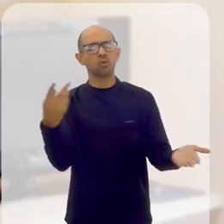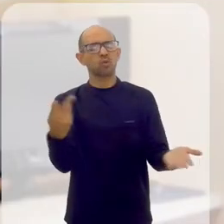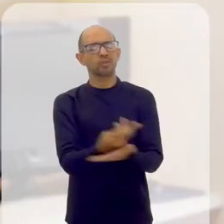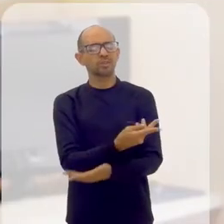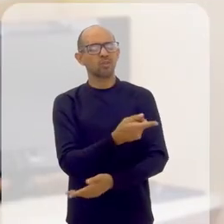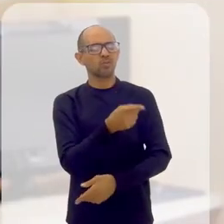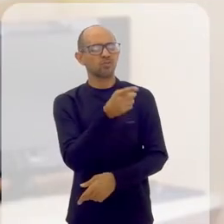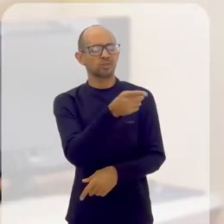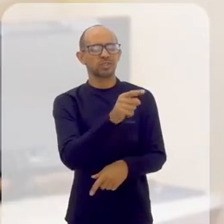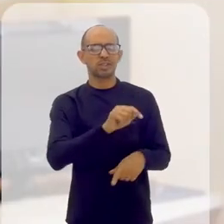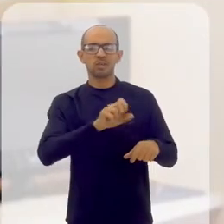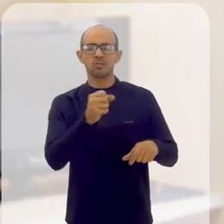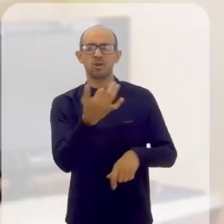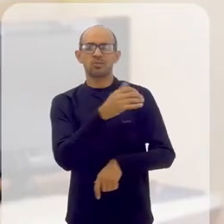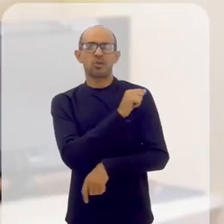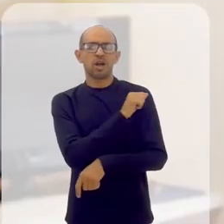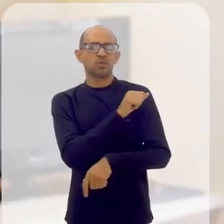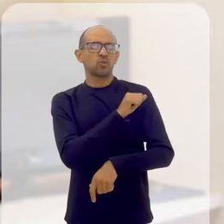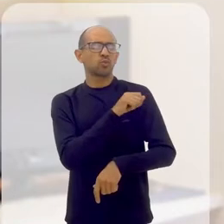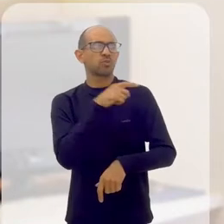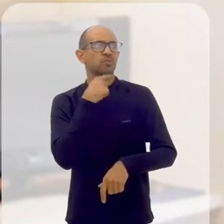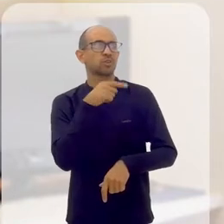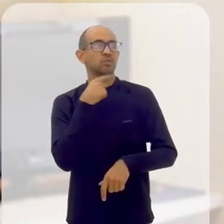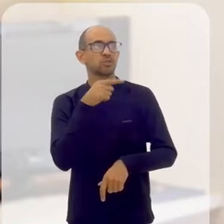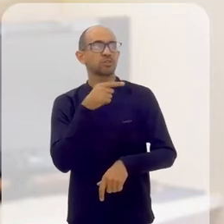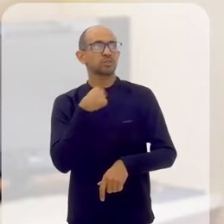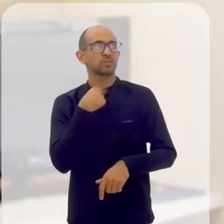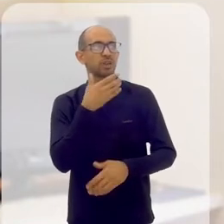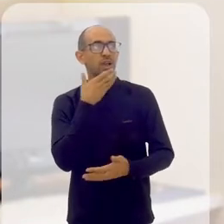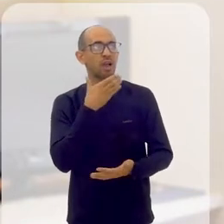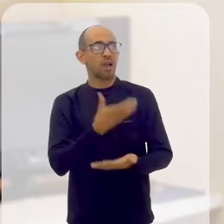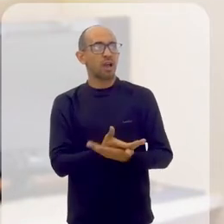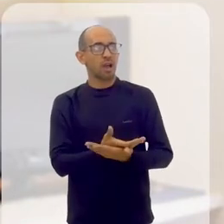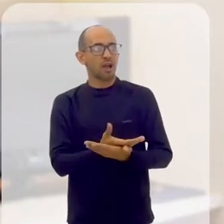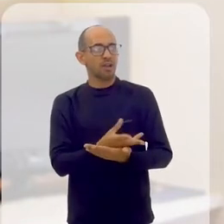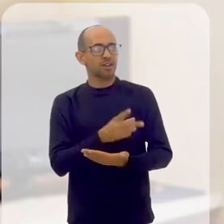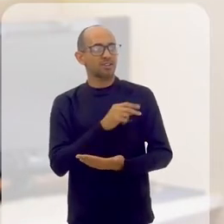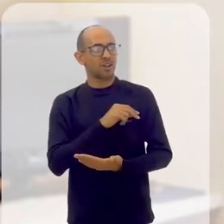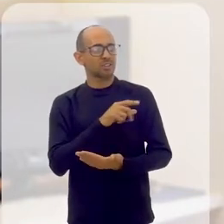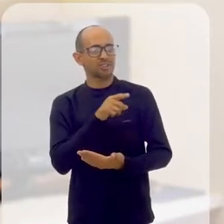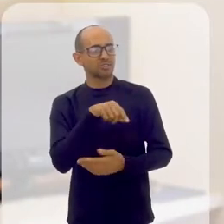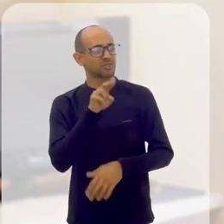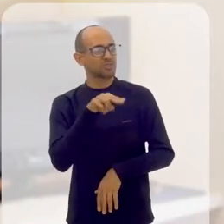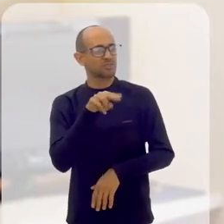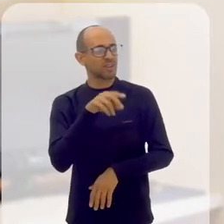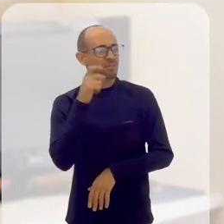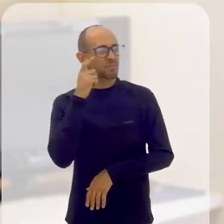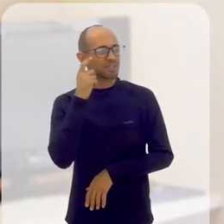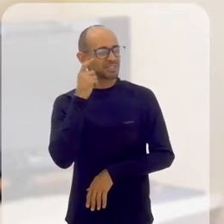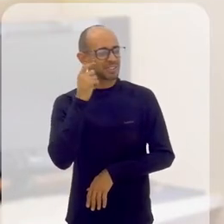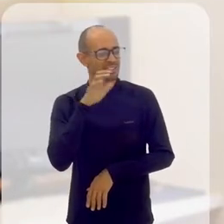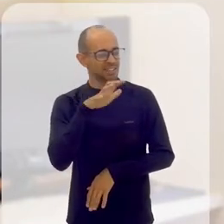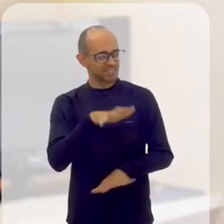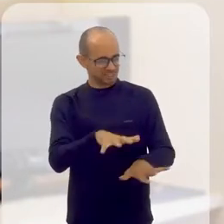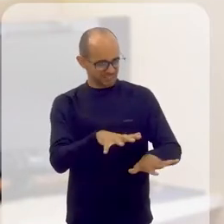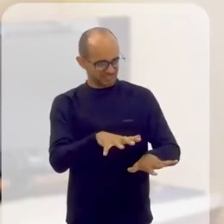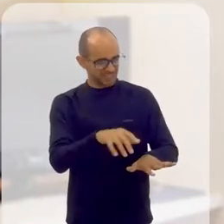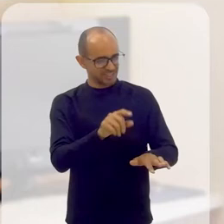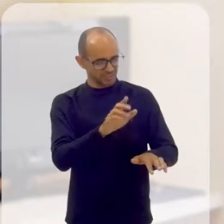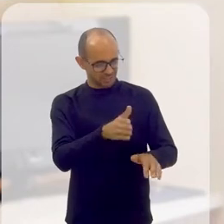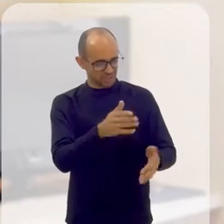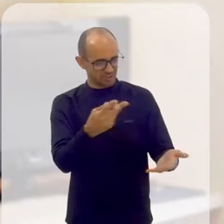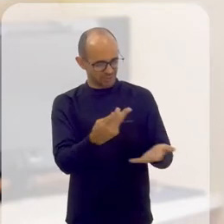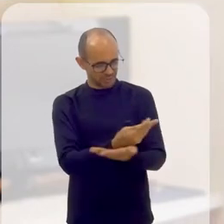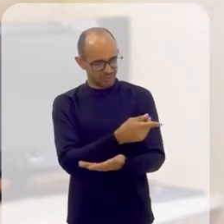comentário, alguma situação que você pudesse contar aqui para a gente, que você falou assim, nossa, nunca pensei sobre isso. O